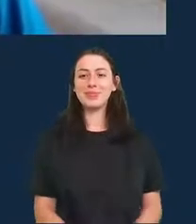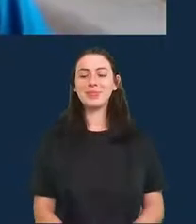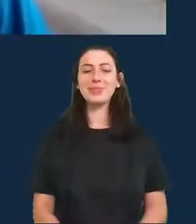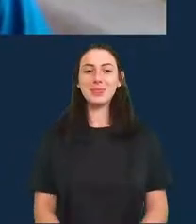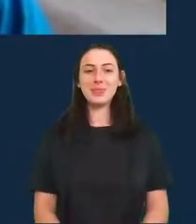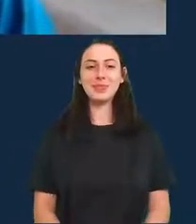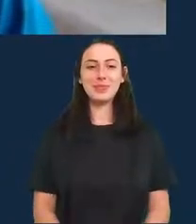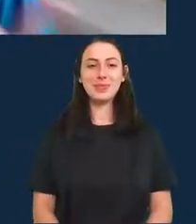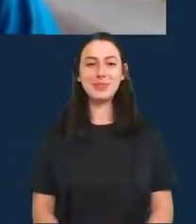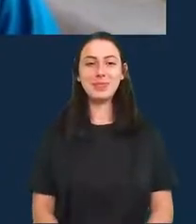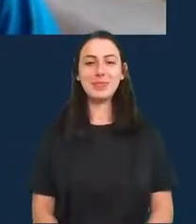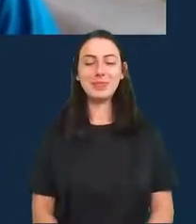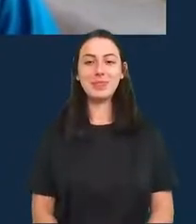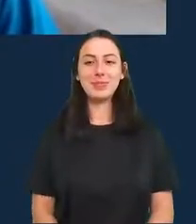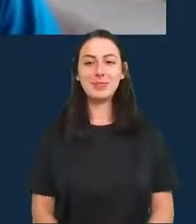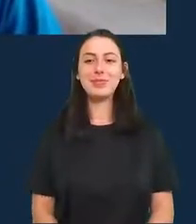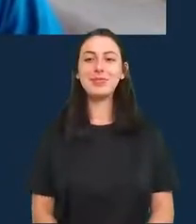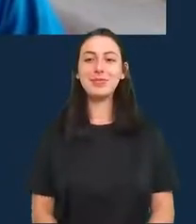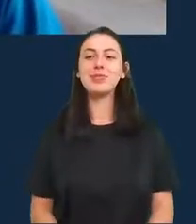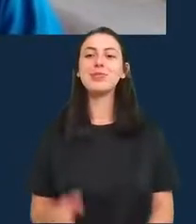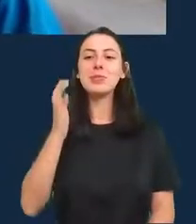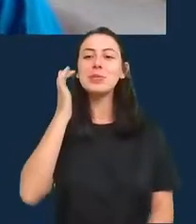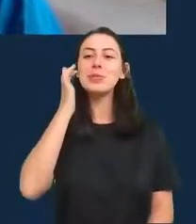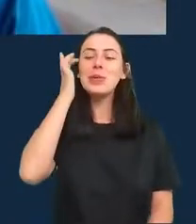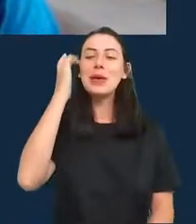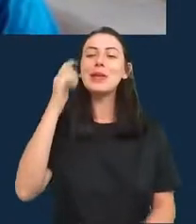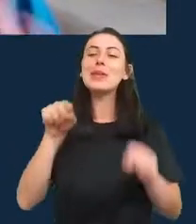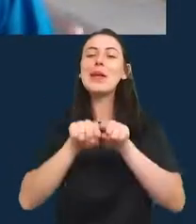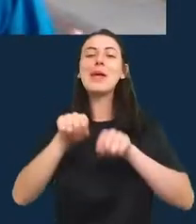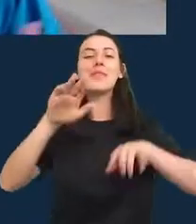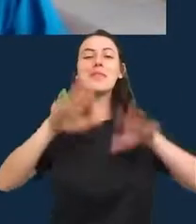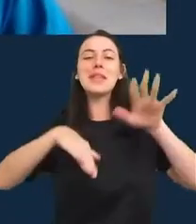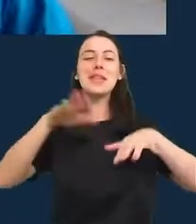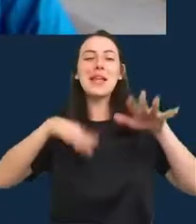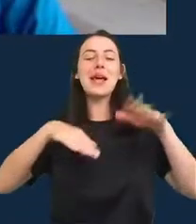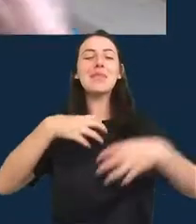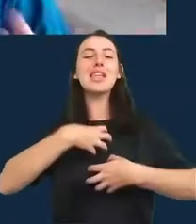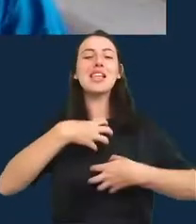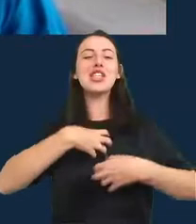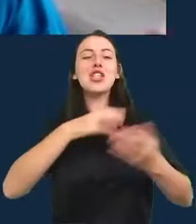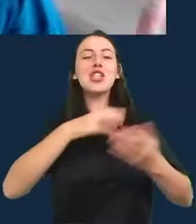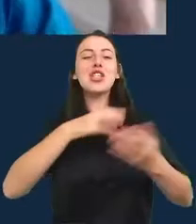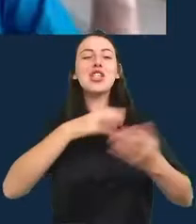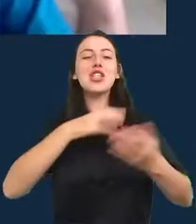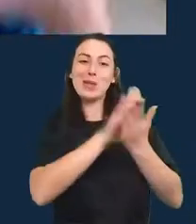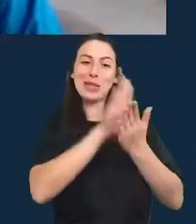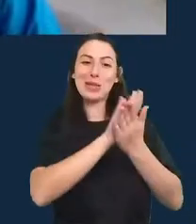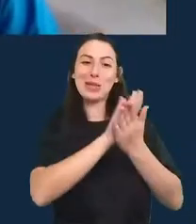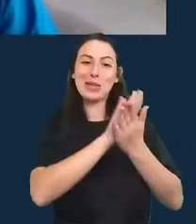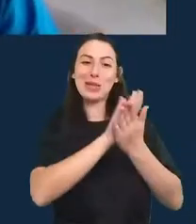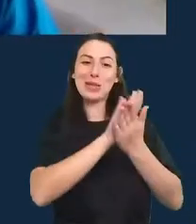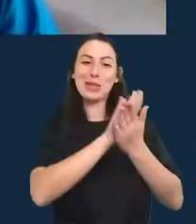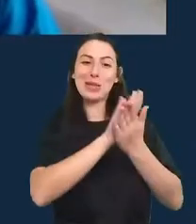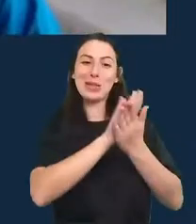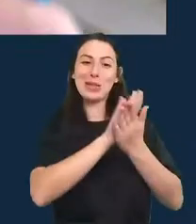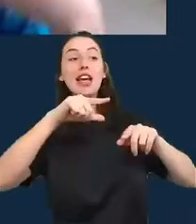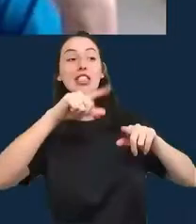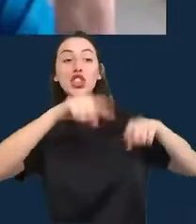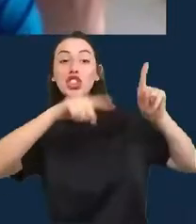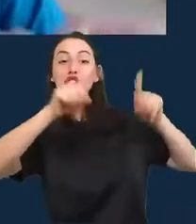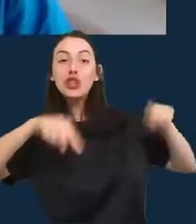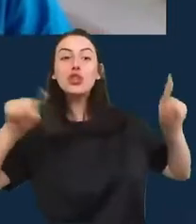dos meios de saída porque de publicação porque tem diferentes públicos e audiências em alguns casos são pessoas